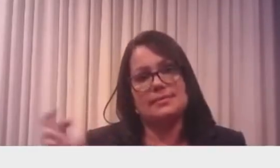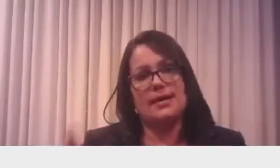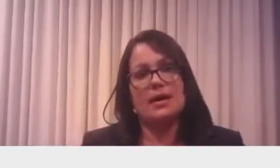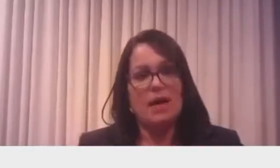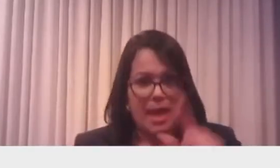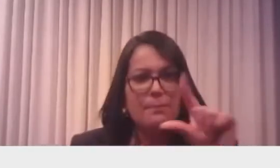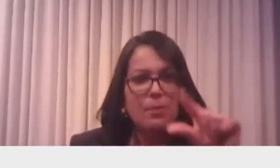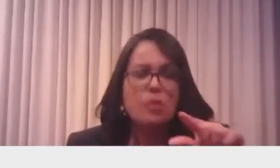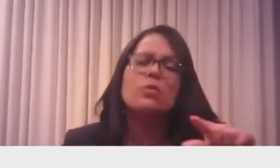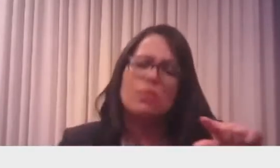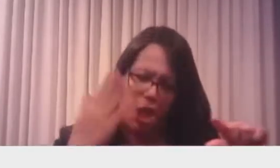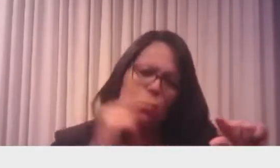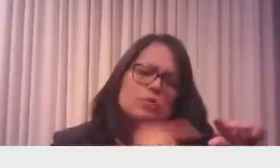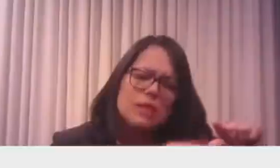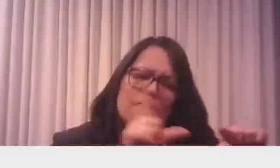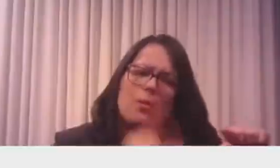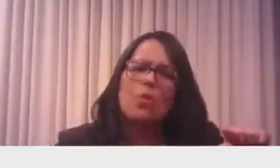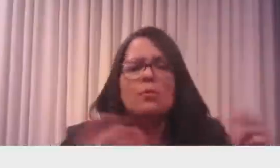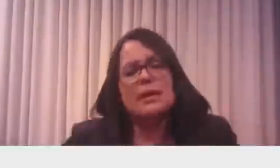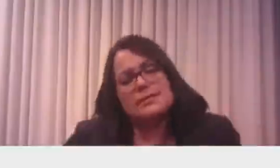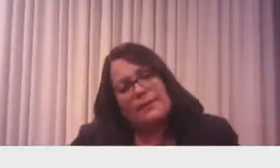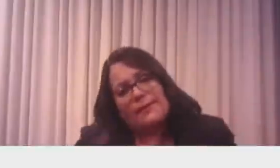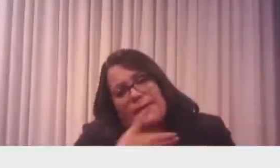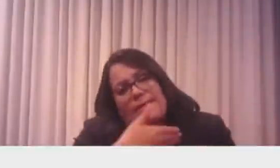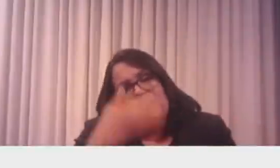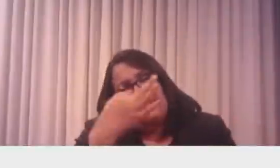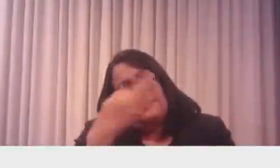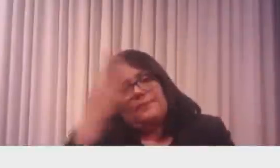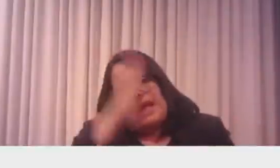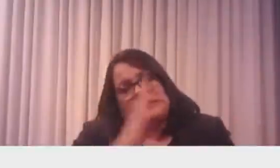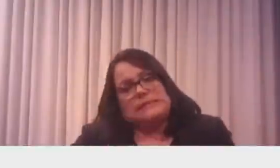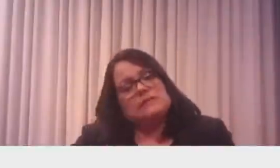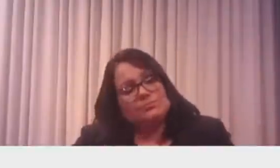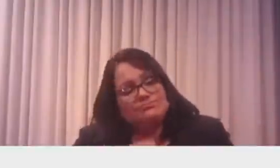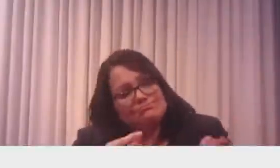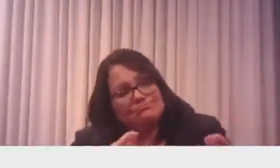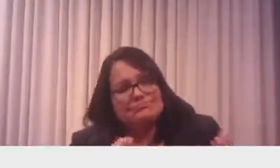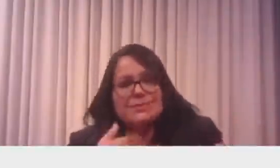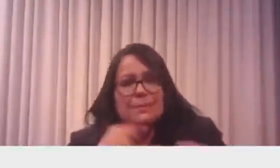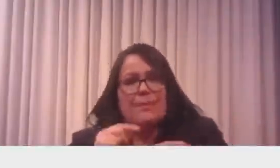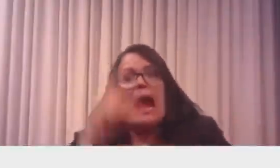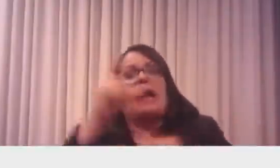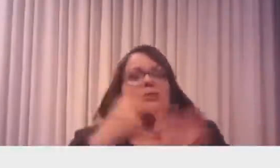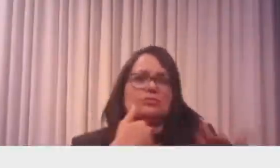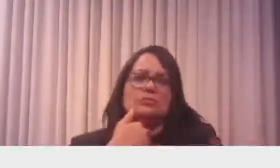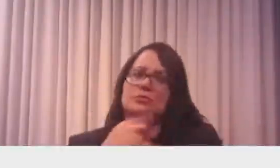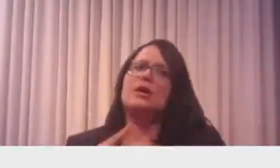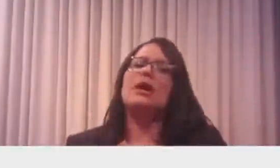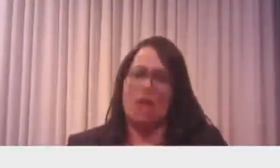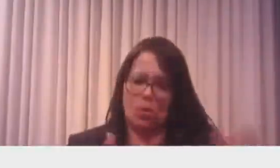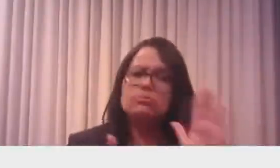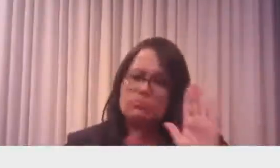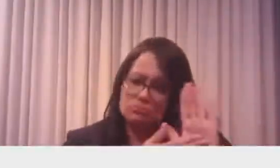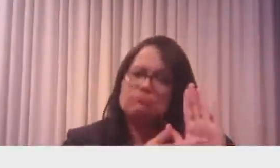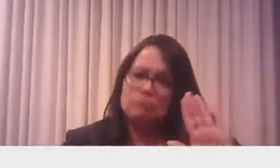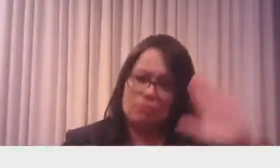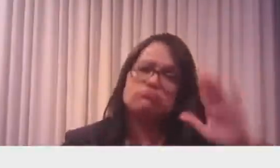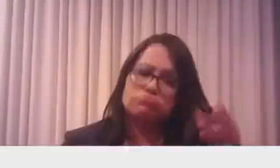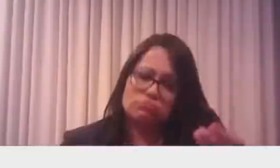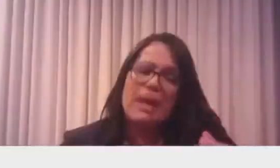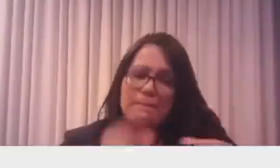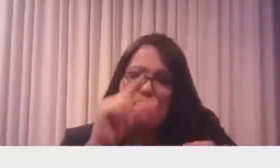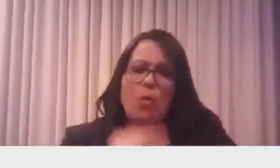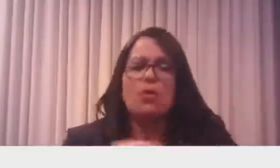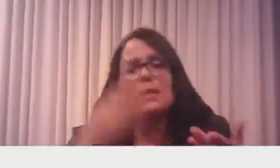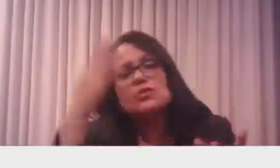Sei que é pouco, mas é o que a nação pode dar. Nós temos que ter responsabilidade. Reconheço que é pouco, mas é o que o Brasil